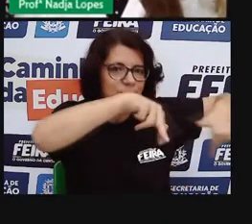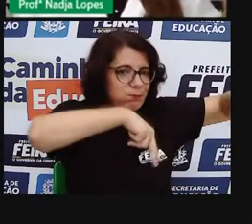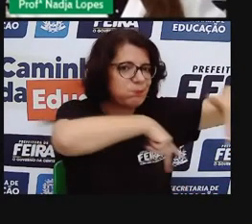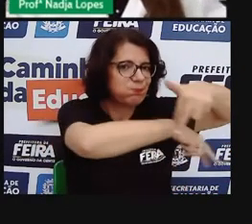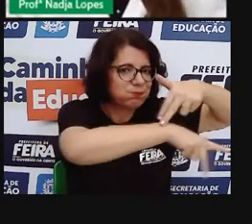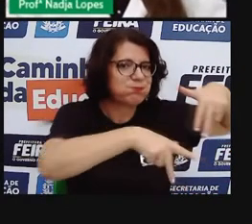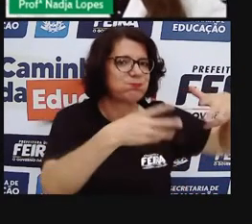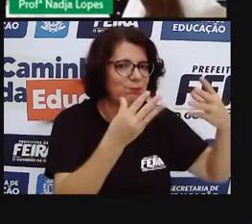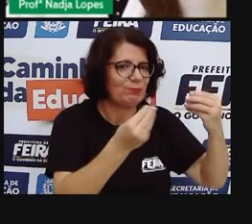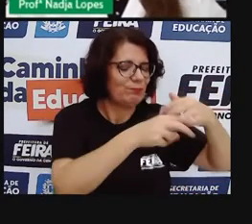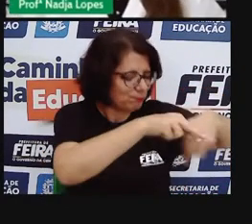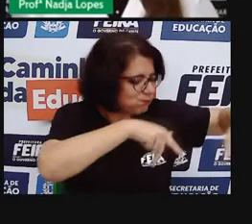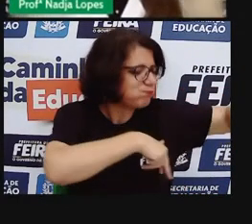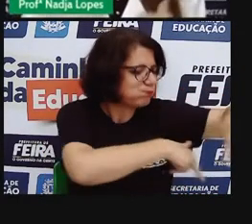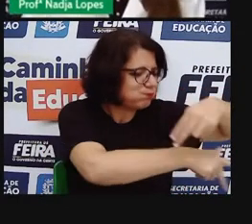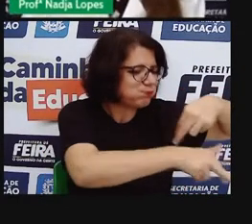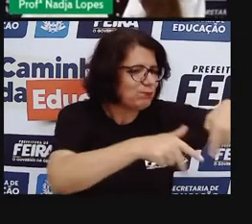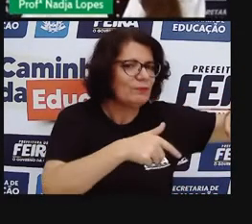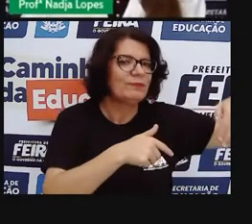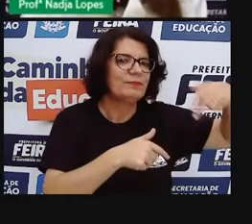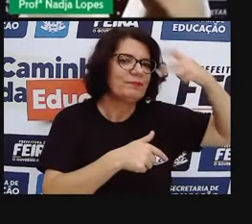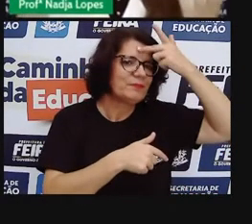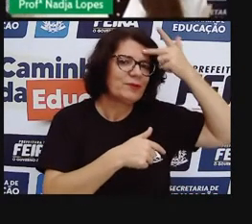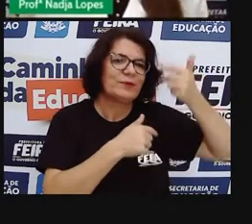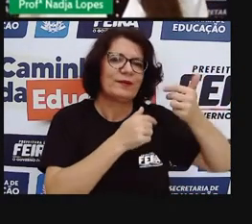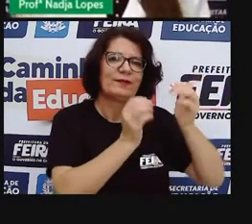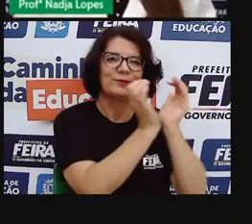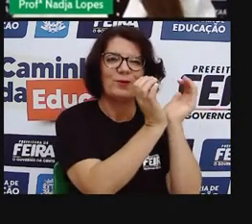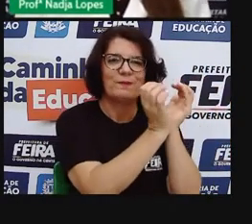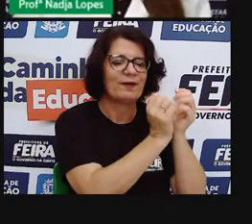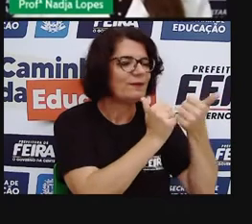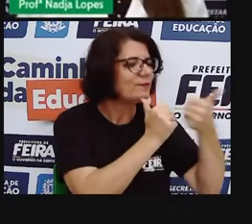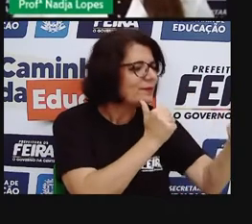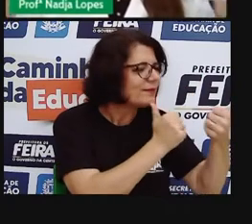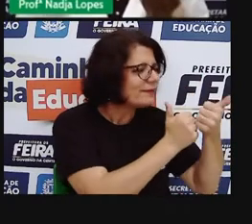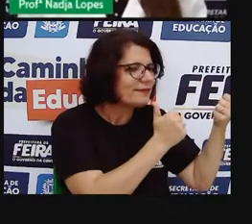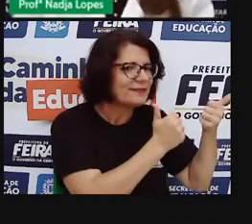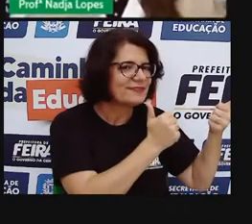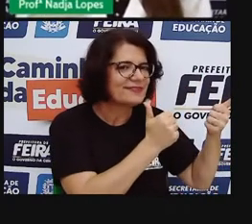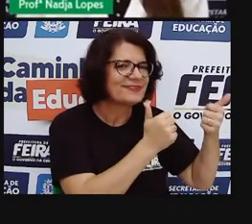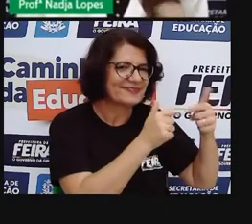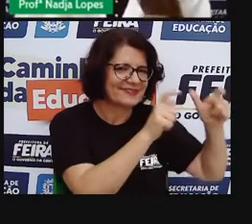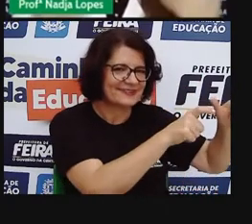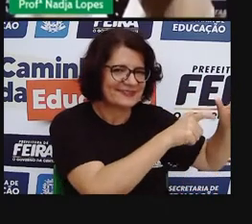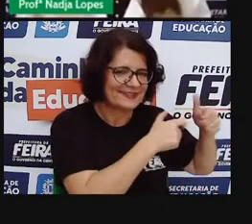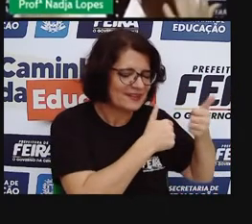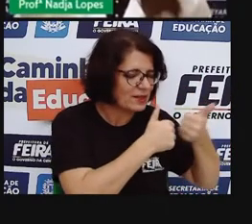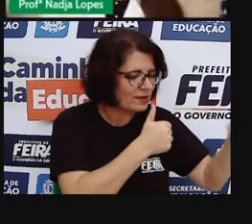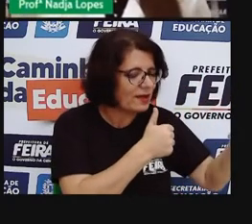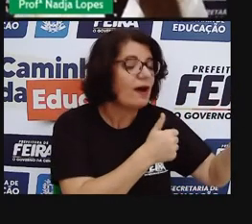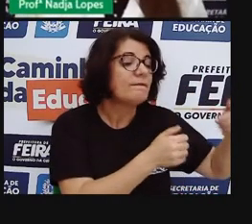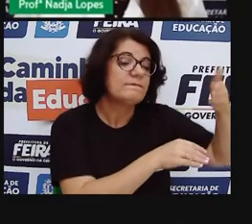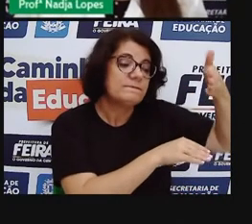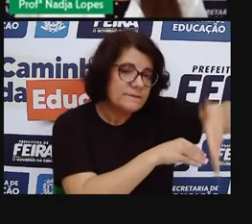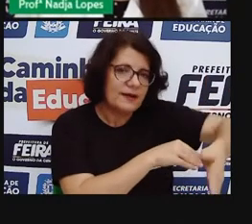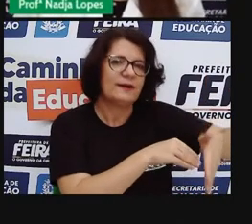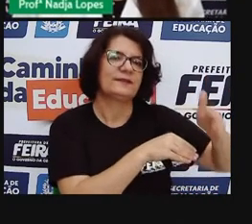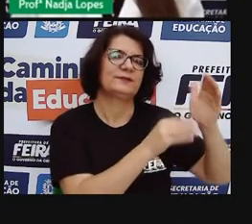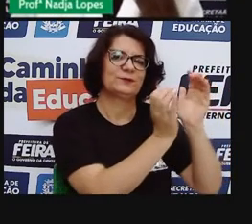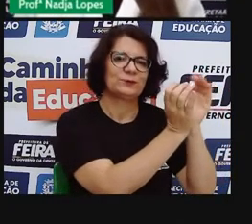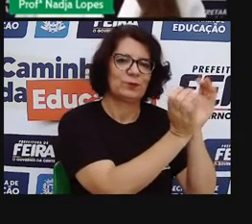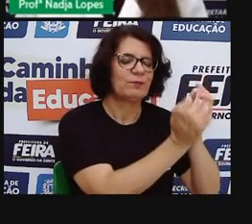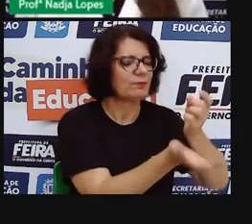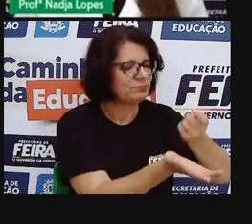tem uma quantidade de bairros, circunvinzinhos, que faz com que essas feiras, elas sejam muito movimentadas.